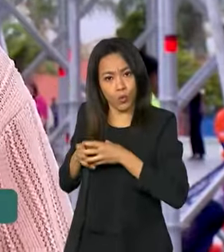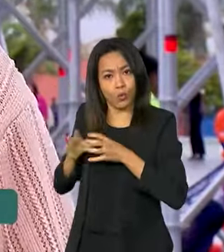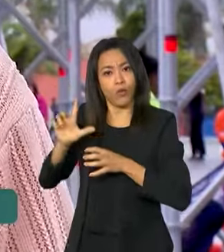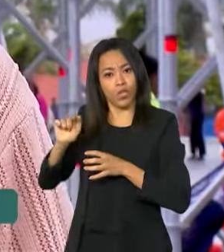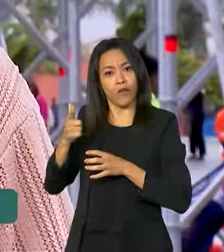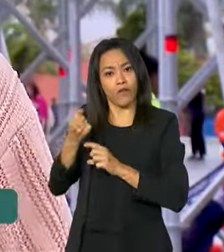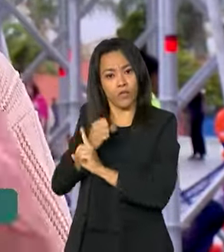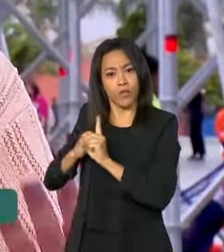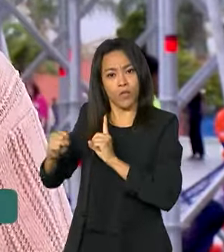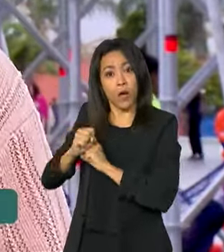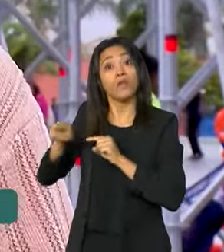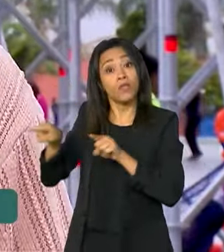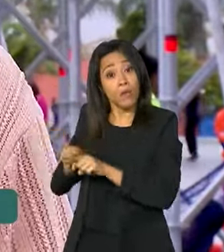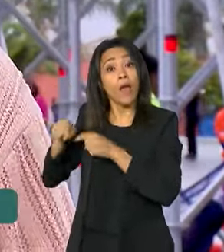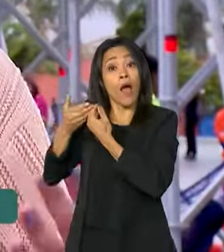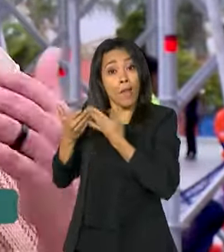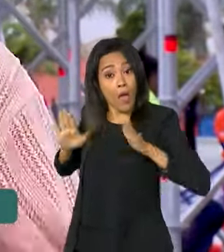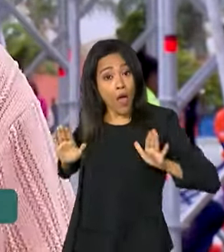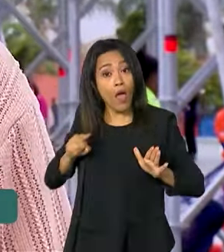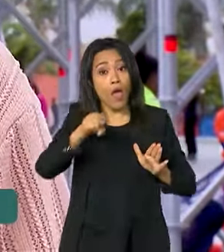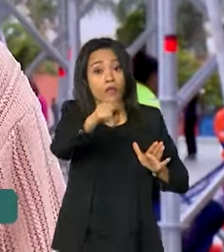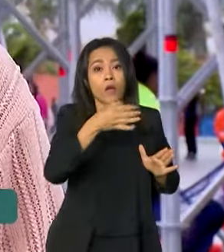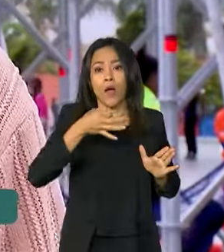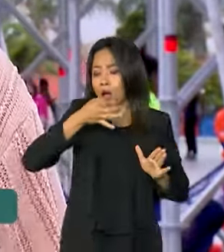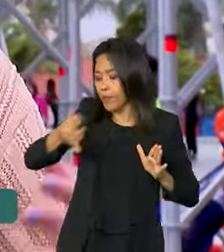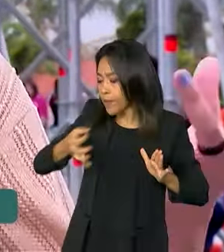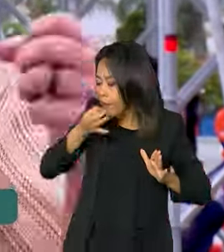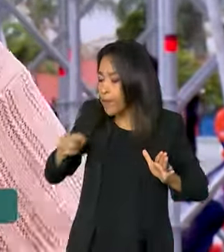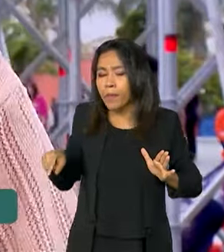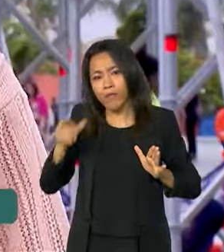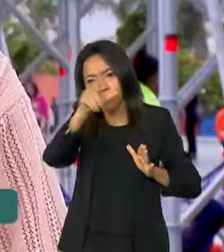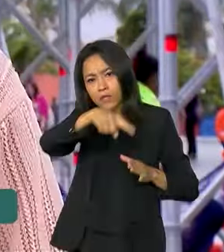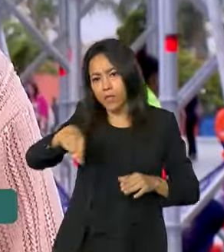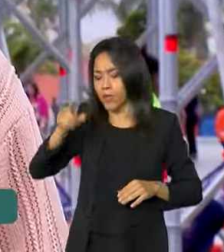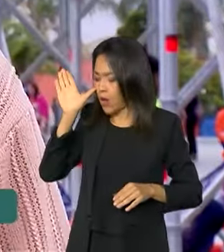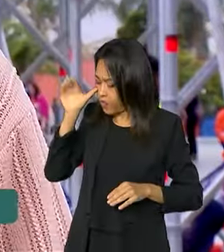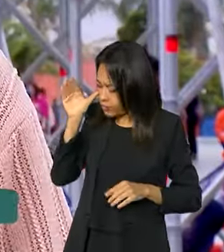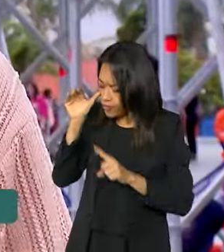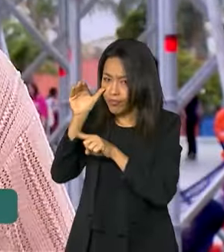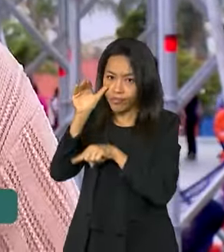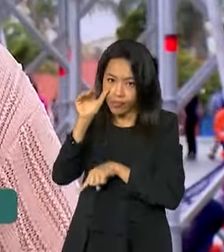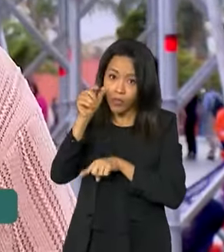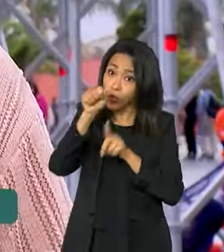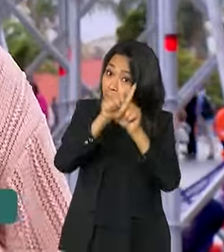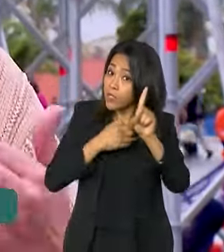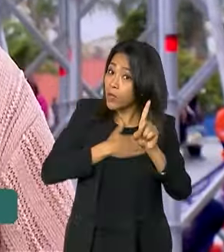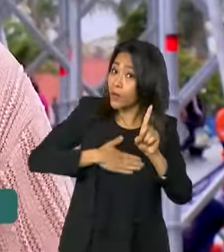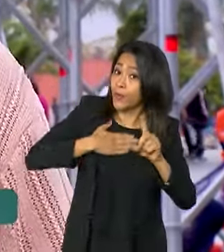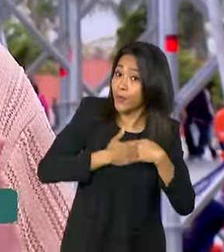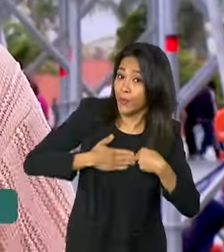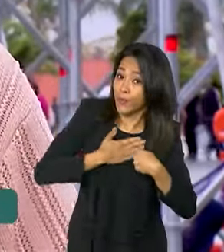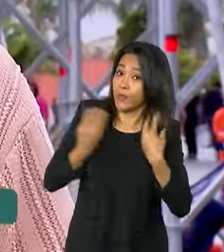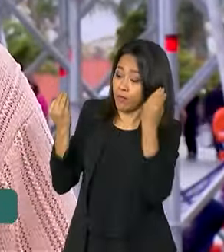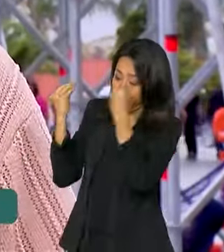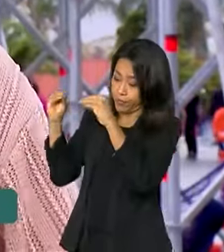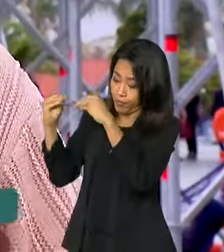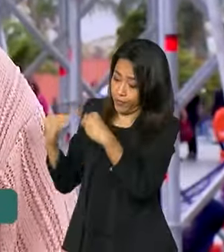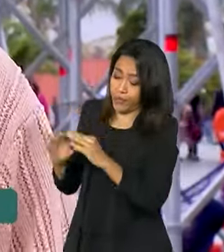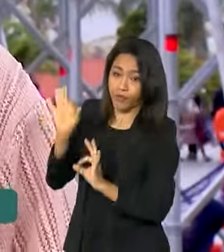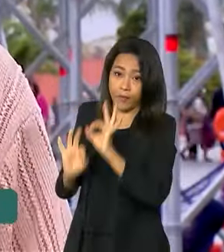foi aberto para a consulta pública do documento, já tirado nesse seminário de agosto, e que a gente foi trabalhando,